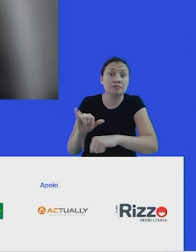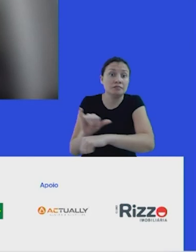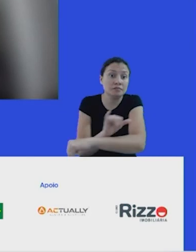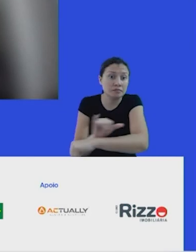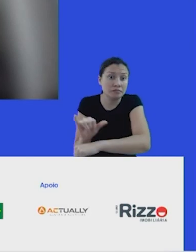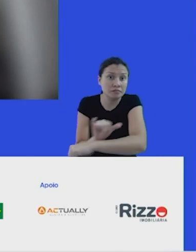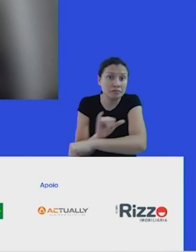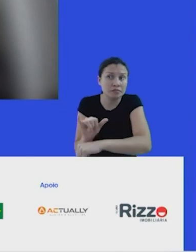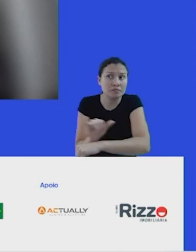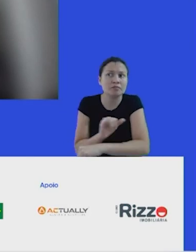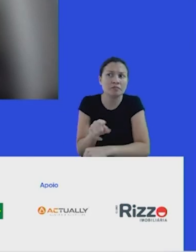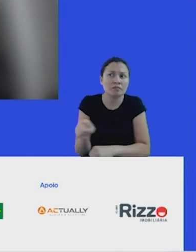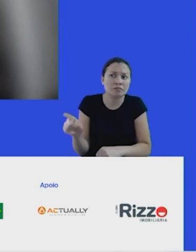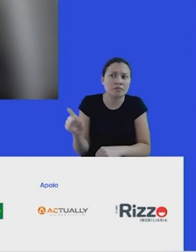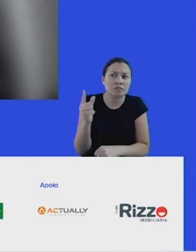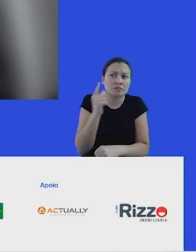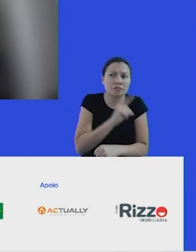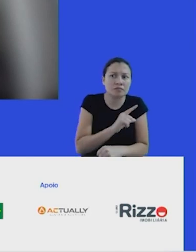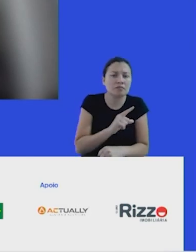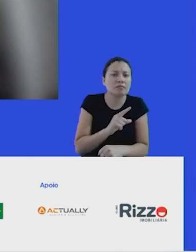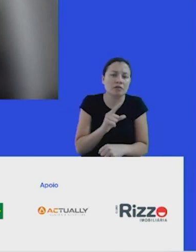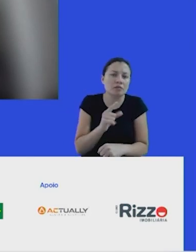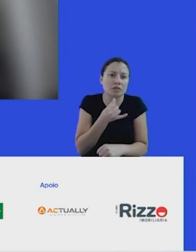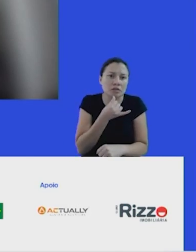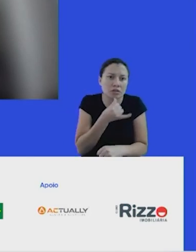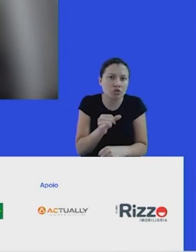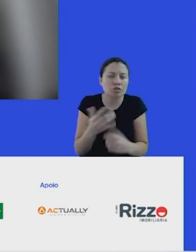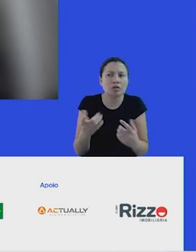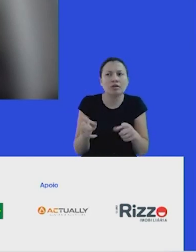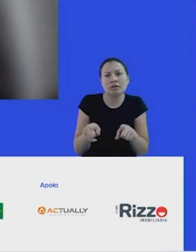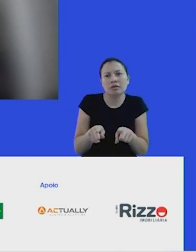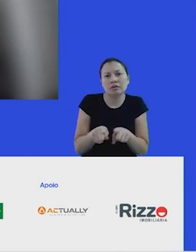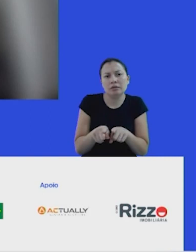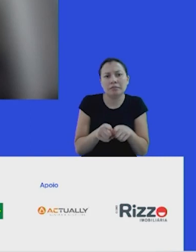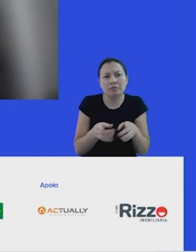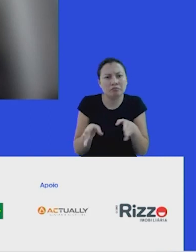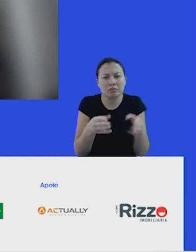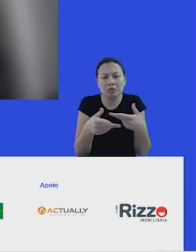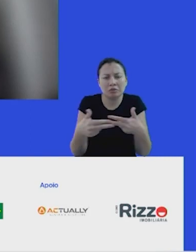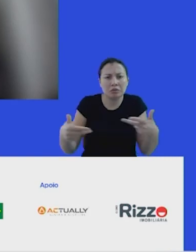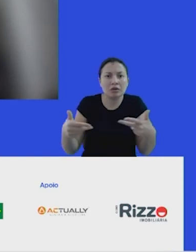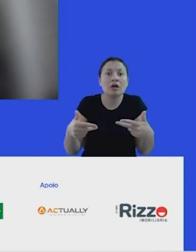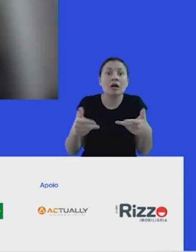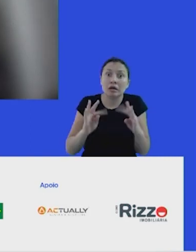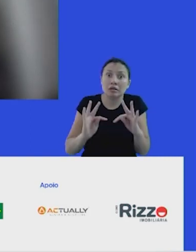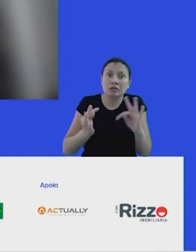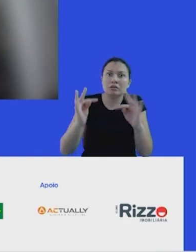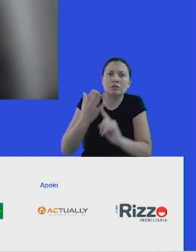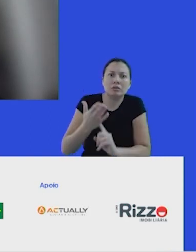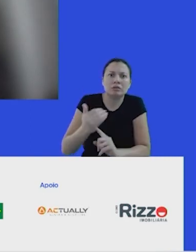esforços, os compromissos, a energia e os caminhos a serem feitos e a tecnologia aí como grande alavancador. Então,